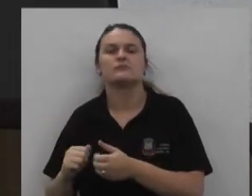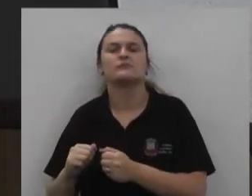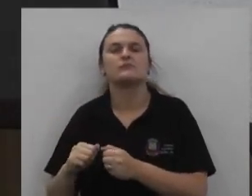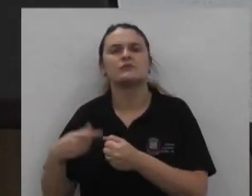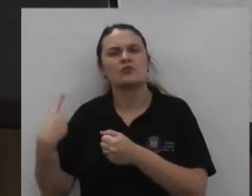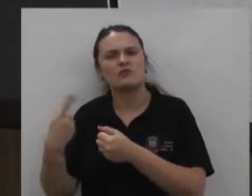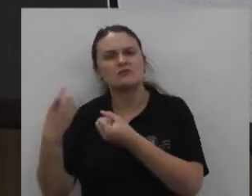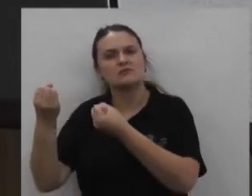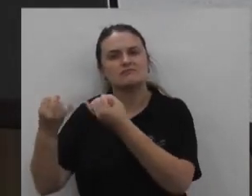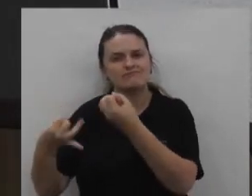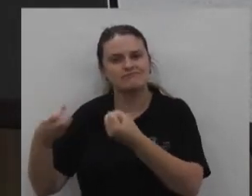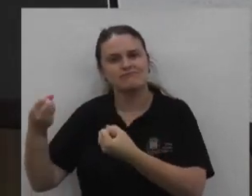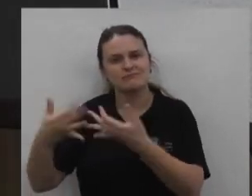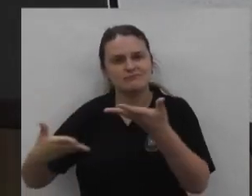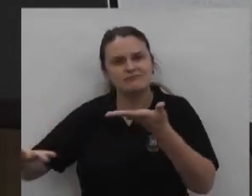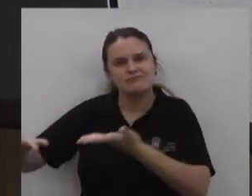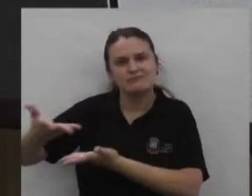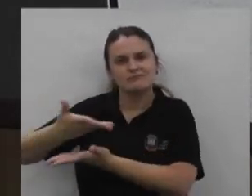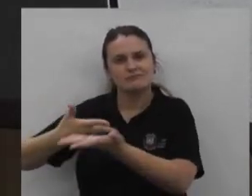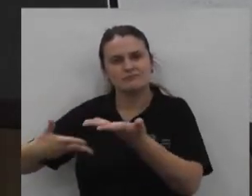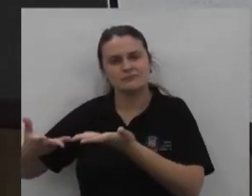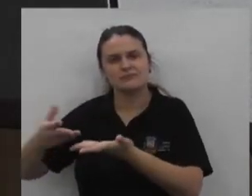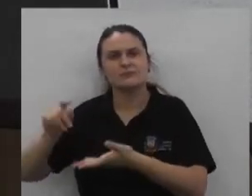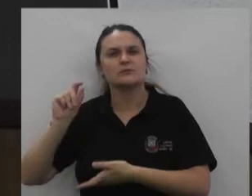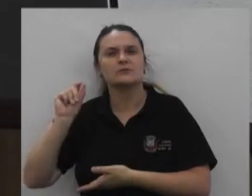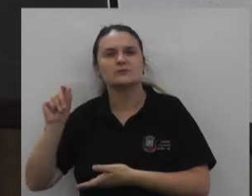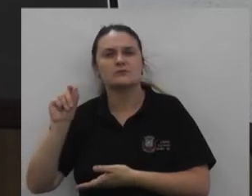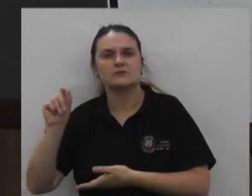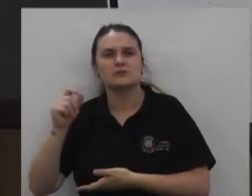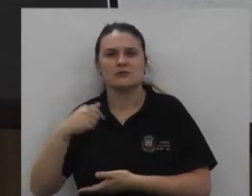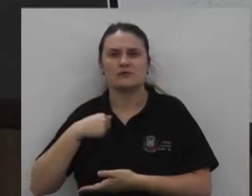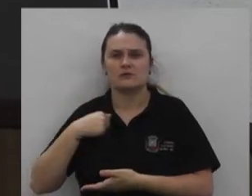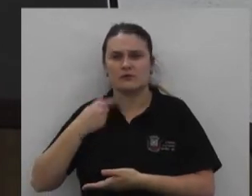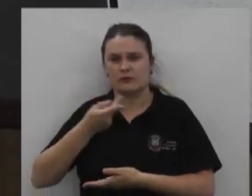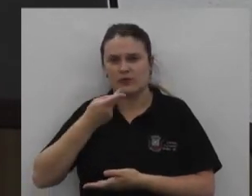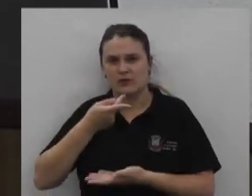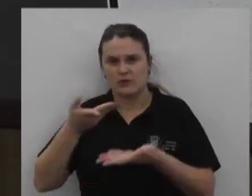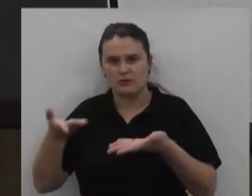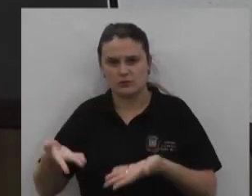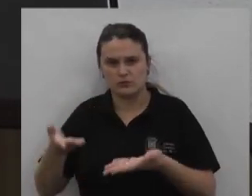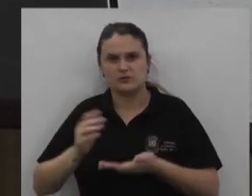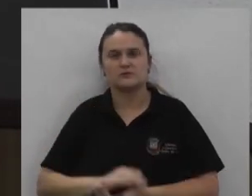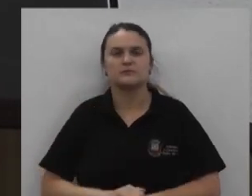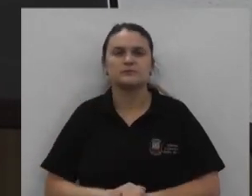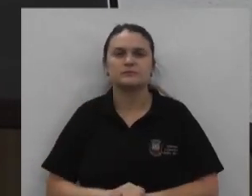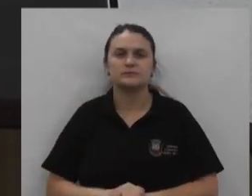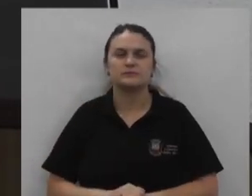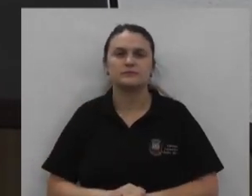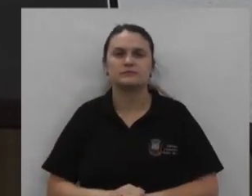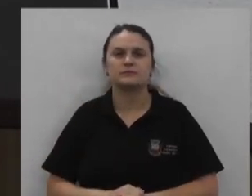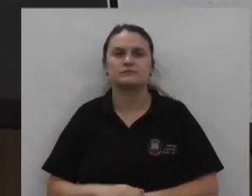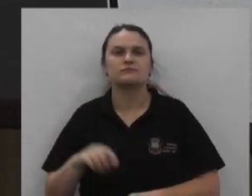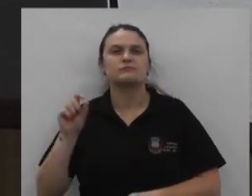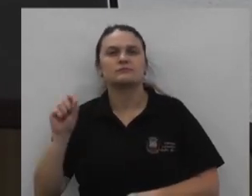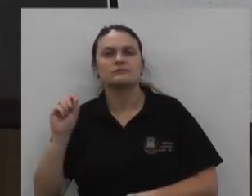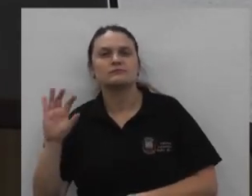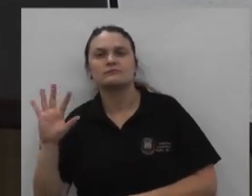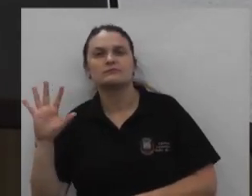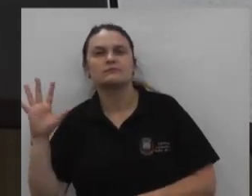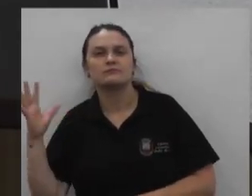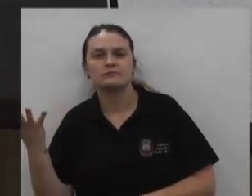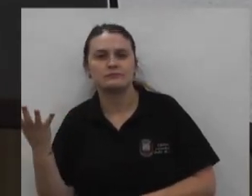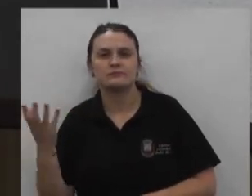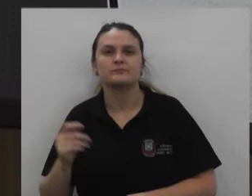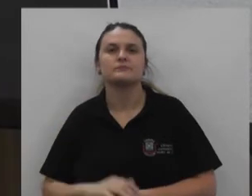E explicamos Para eles O que que eu ia trazer Essa noite O que que acontece